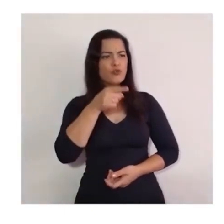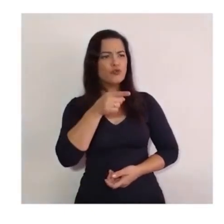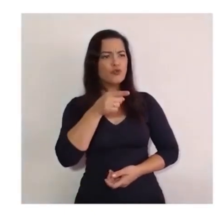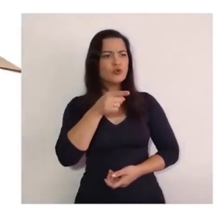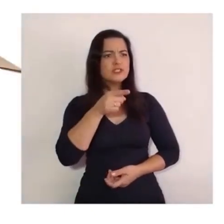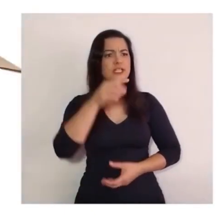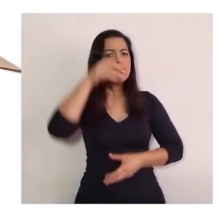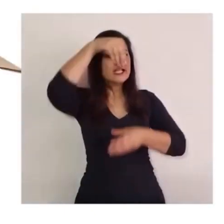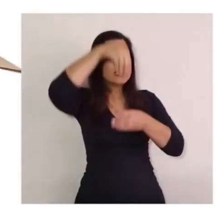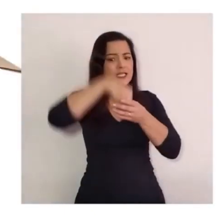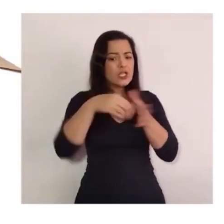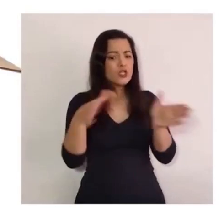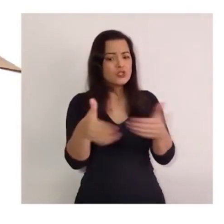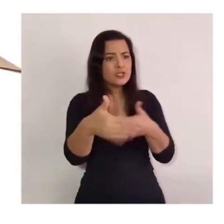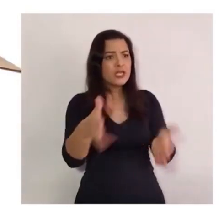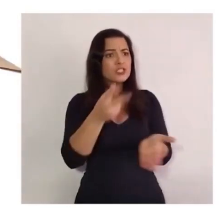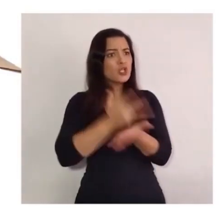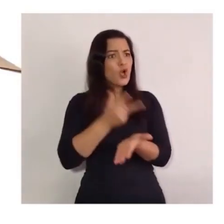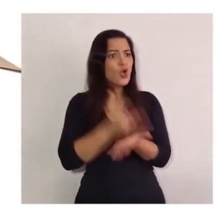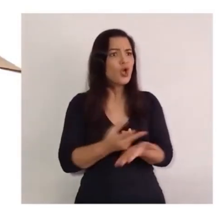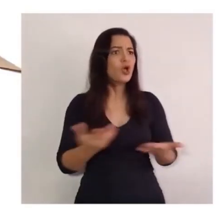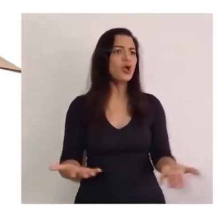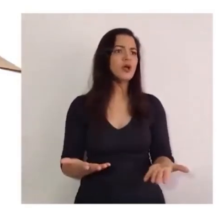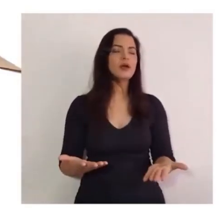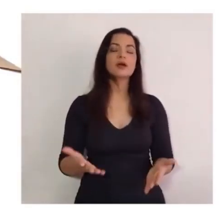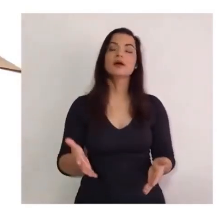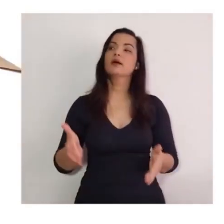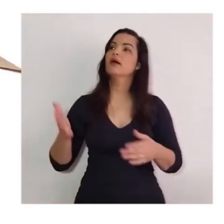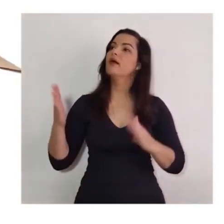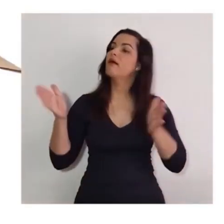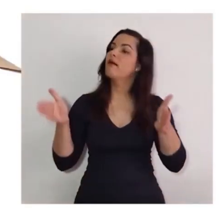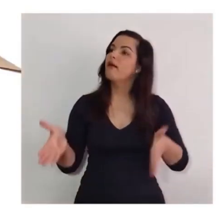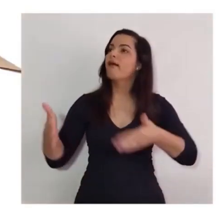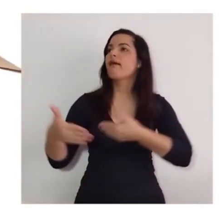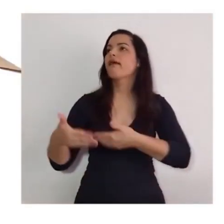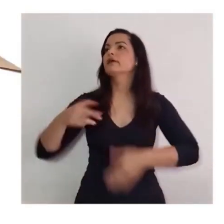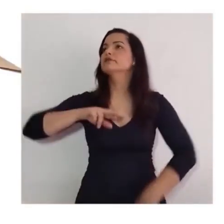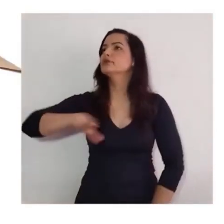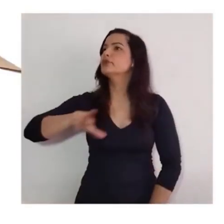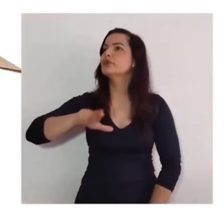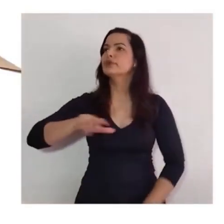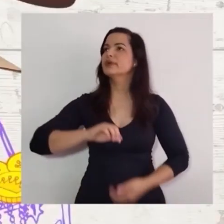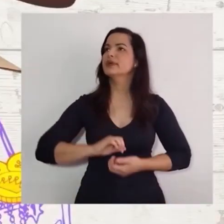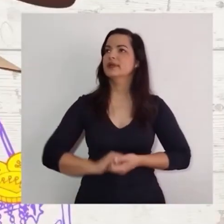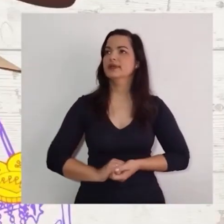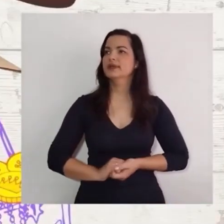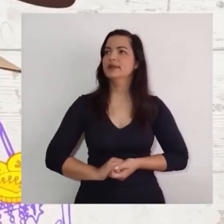Você ainda está enfiada nessa caixa? Não é uma caixa